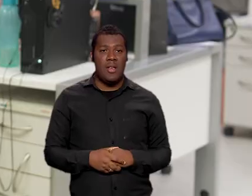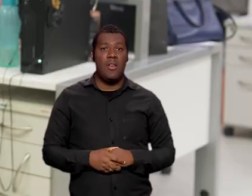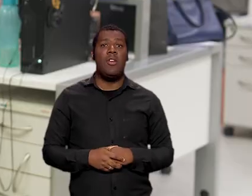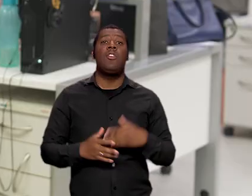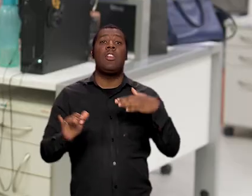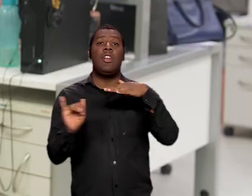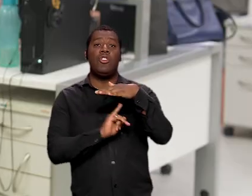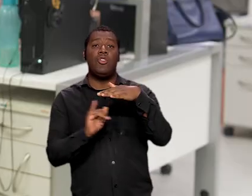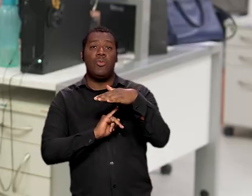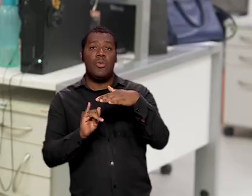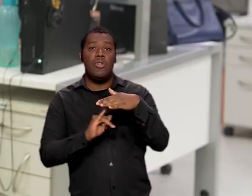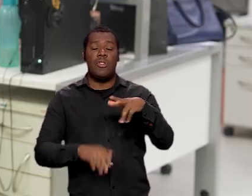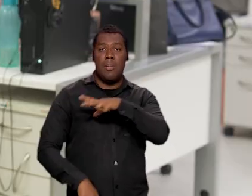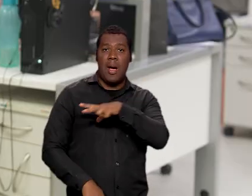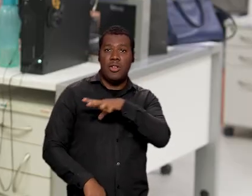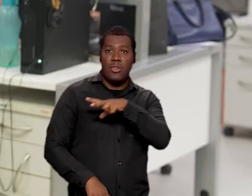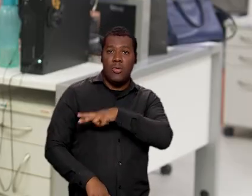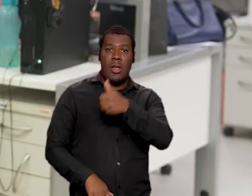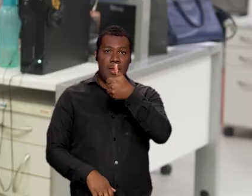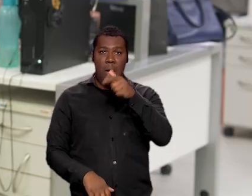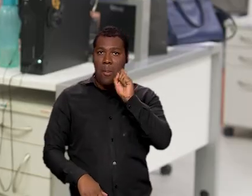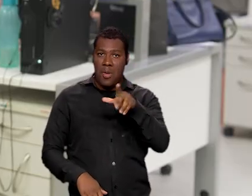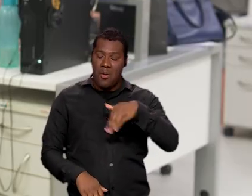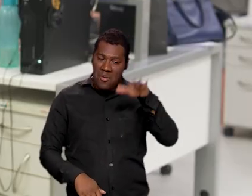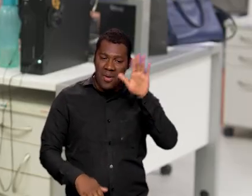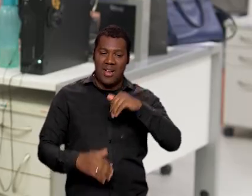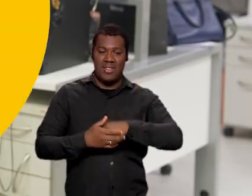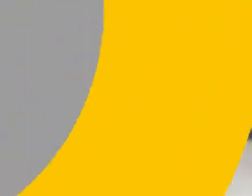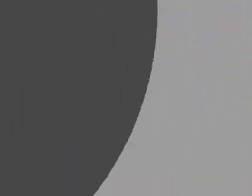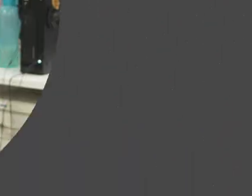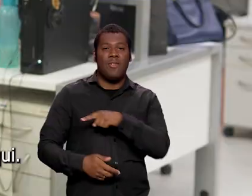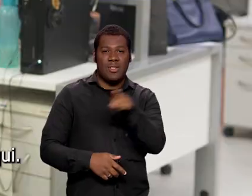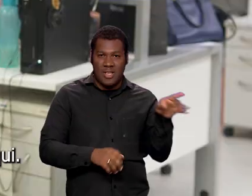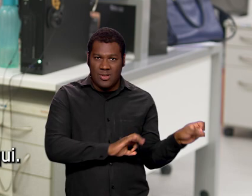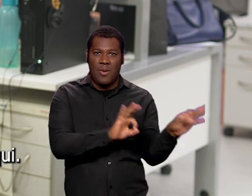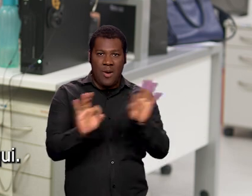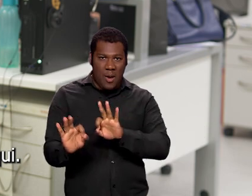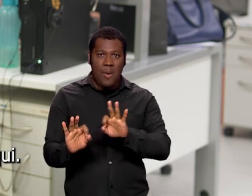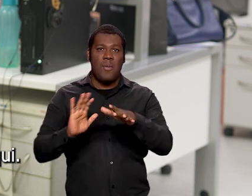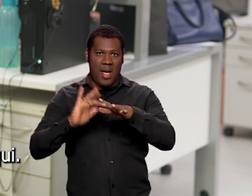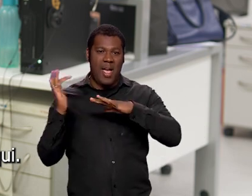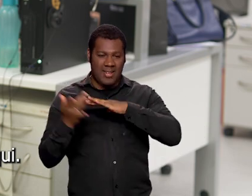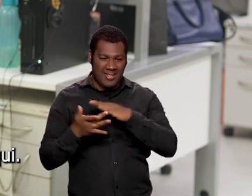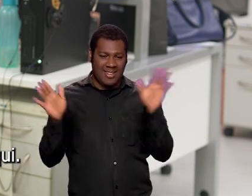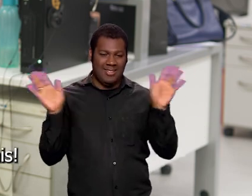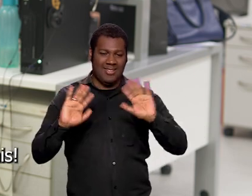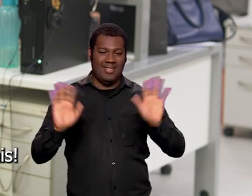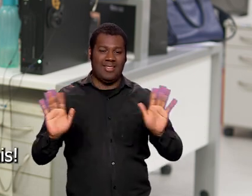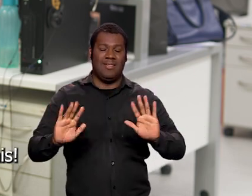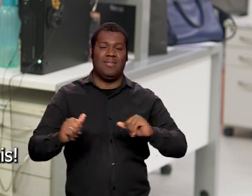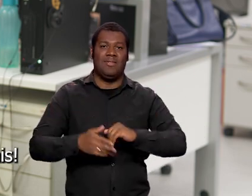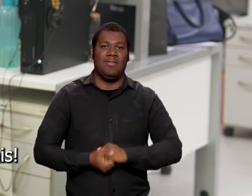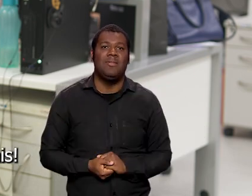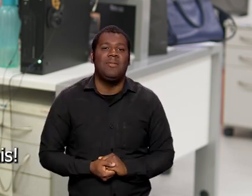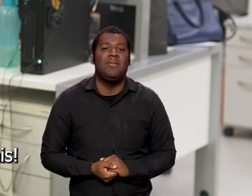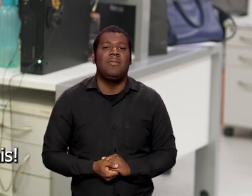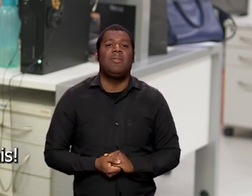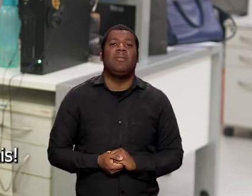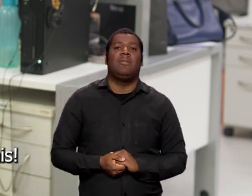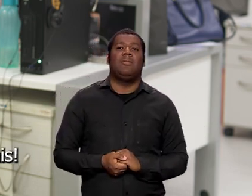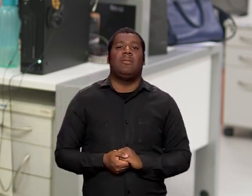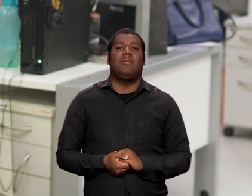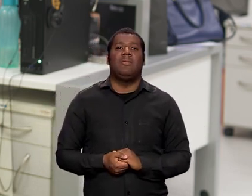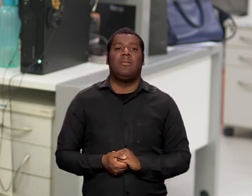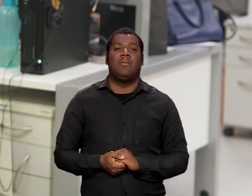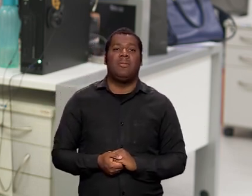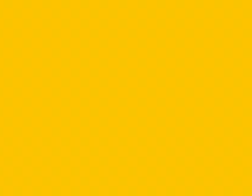vagas em 1.265 instituições privadas. E o Ponto Gov de hoje fica por aqui. Sigam com a gente nas redes